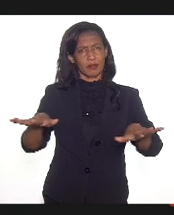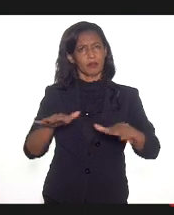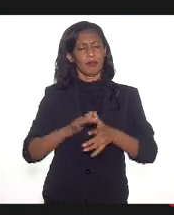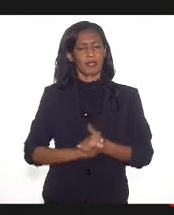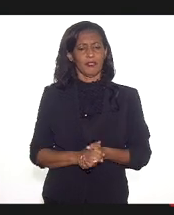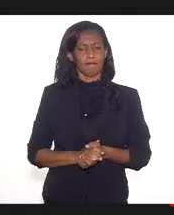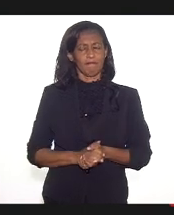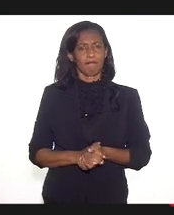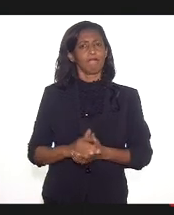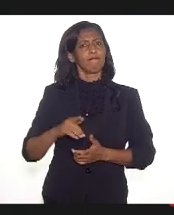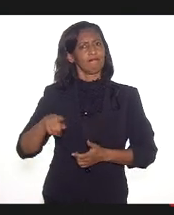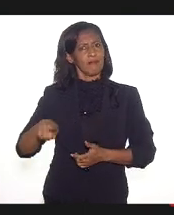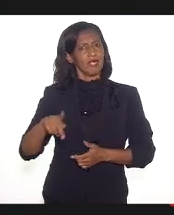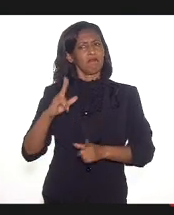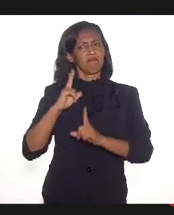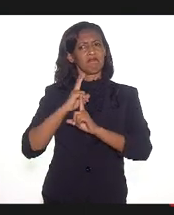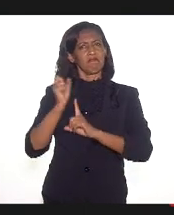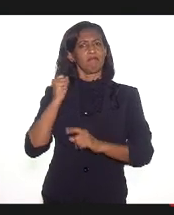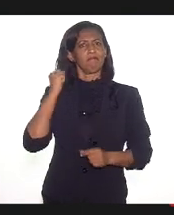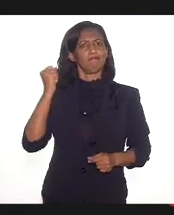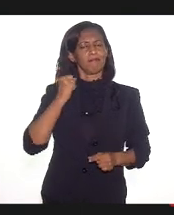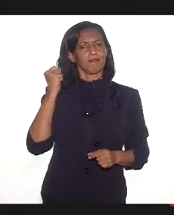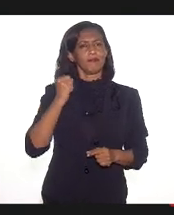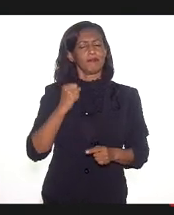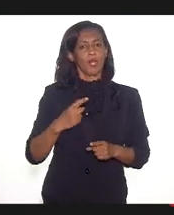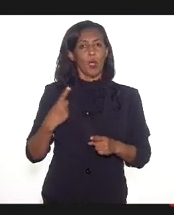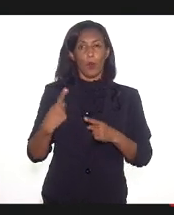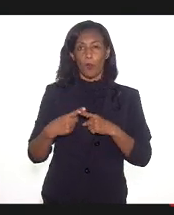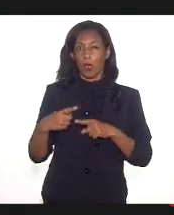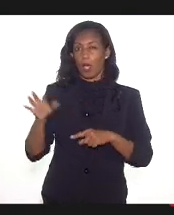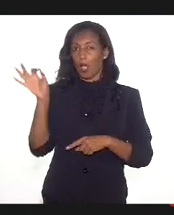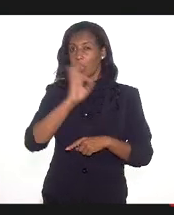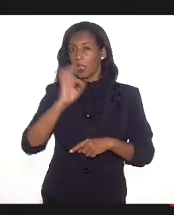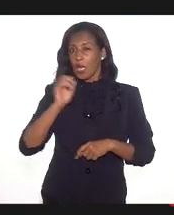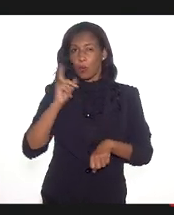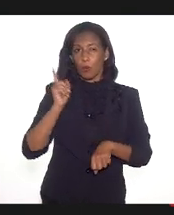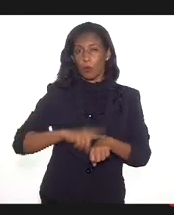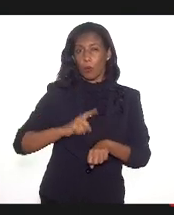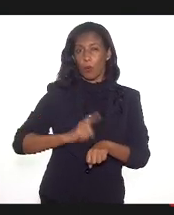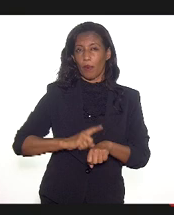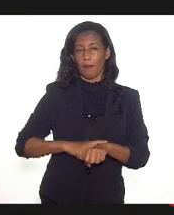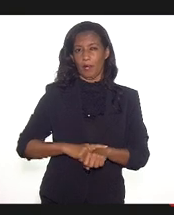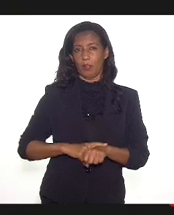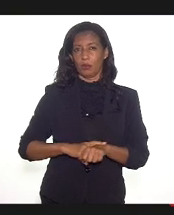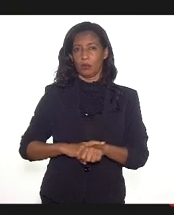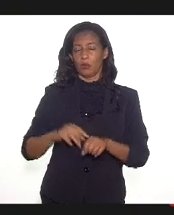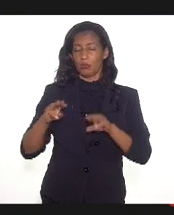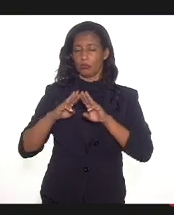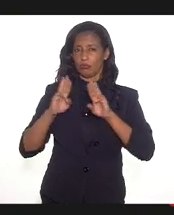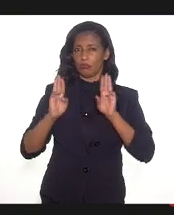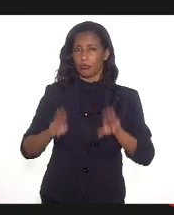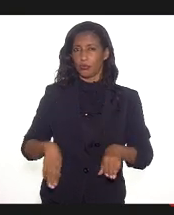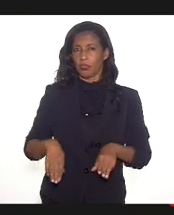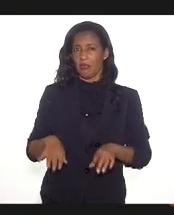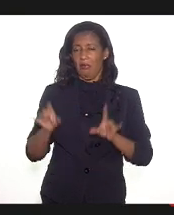eles foram verdadeiros heróis, porque, em momento algum, os museus ficaram abandonados,